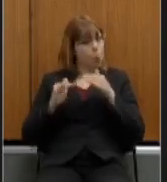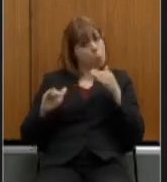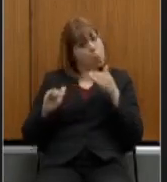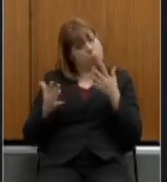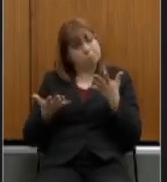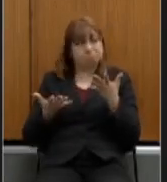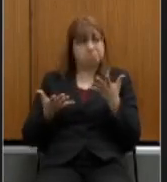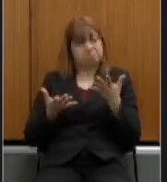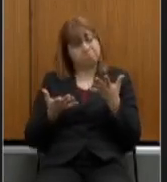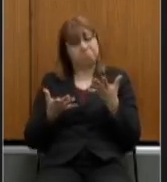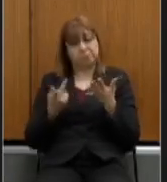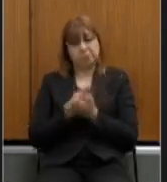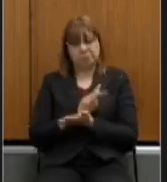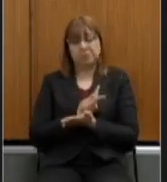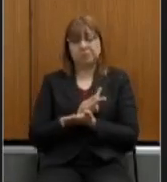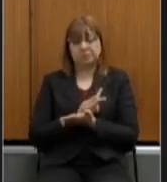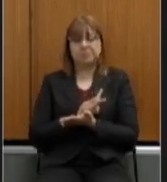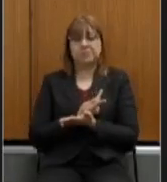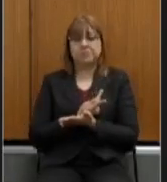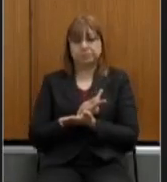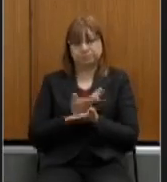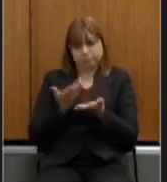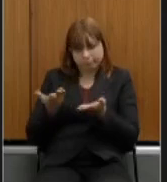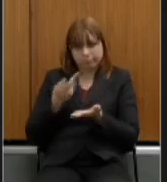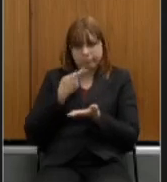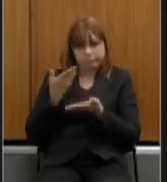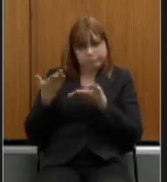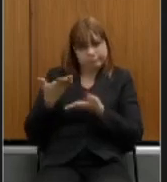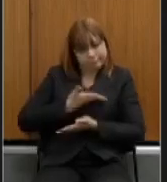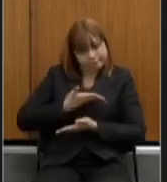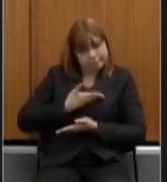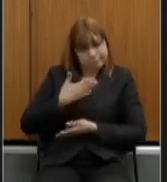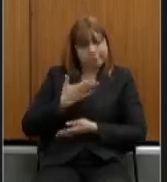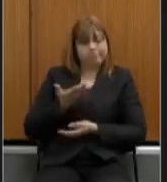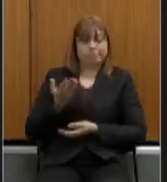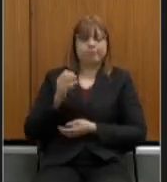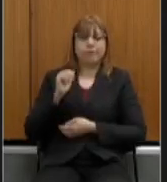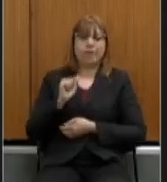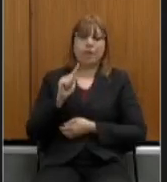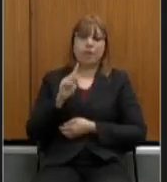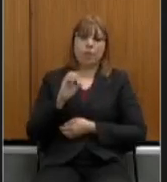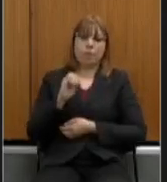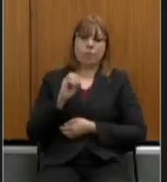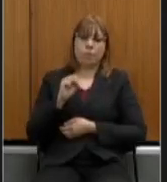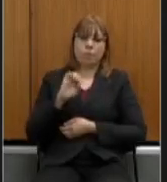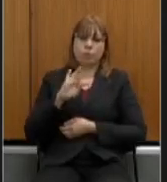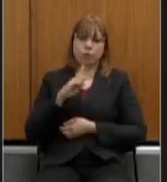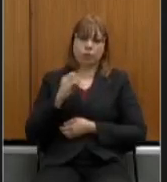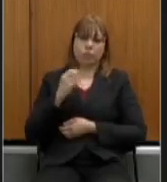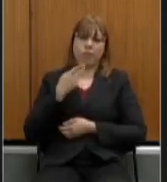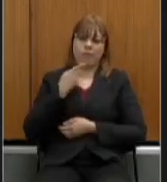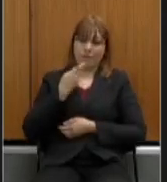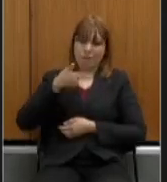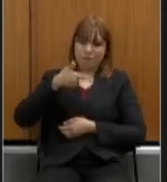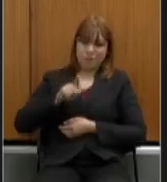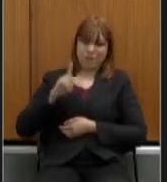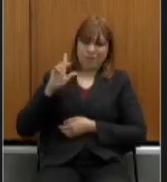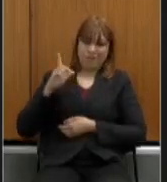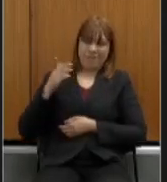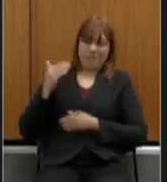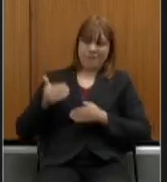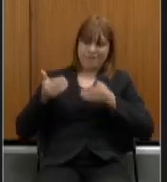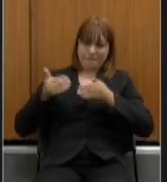quero dizer ao colega e amigo presidente Agostinho uma frase reproduzir uma frase de um ministro